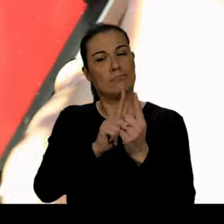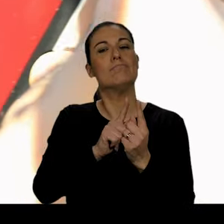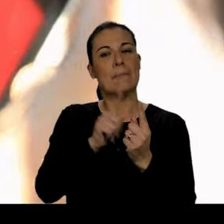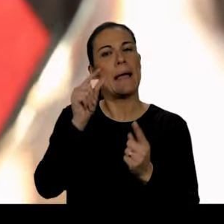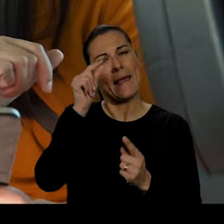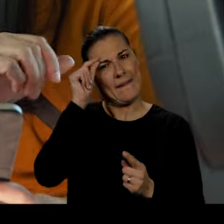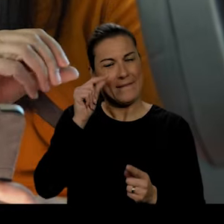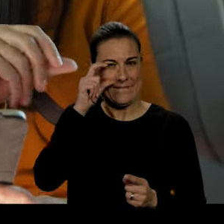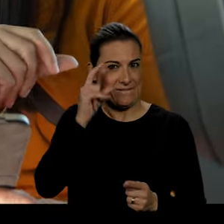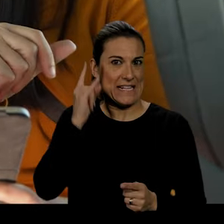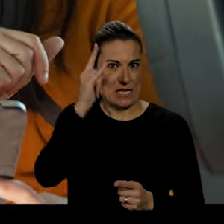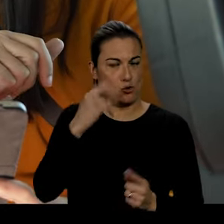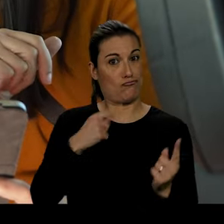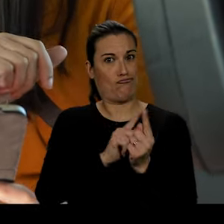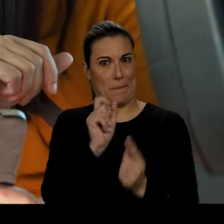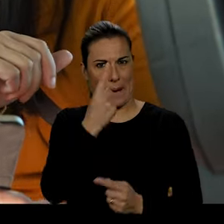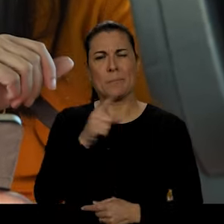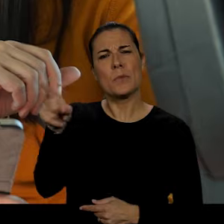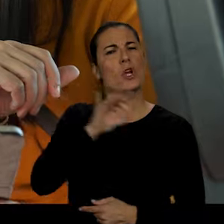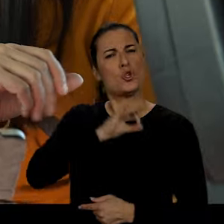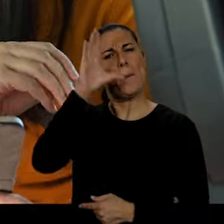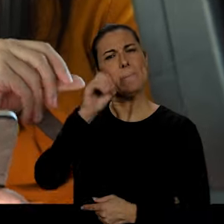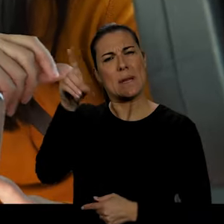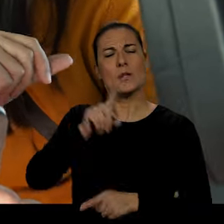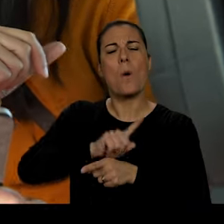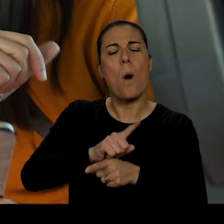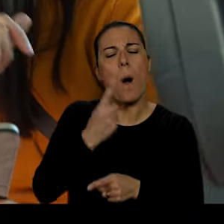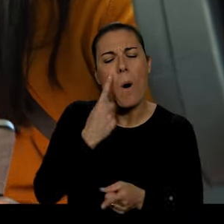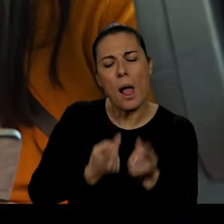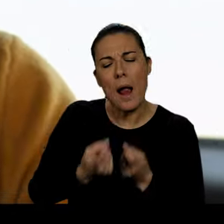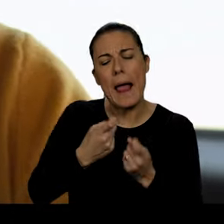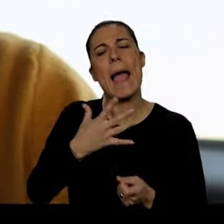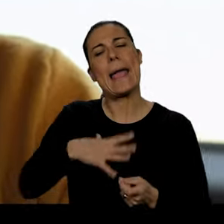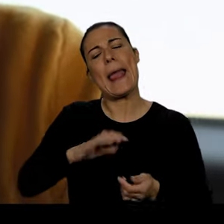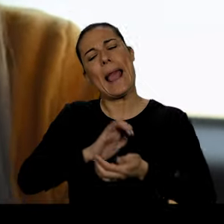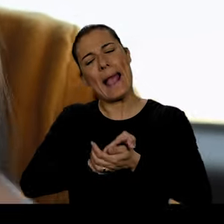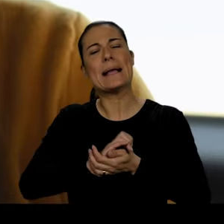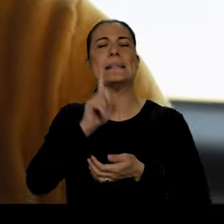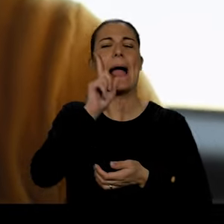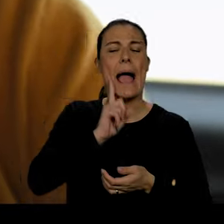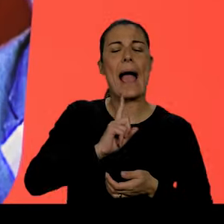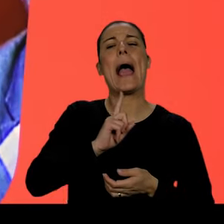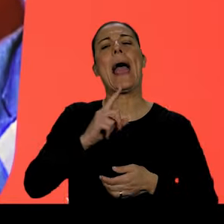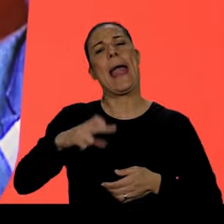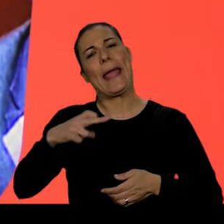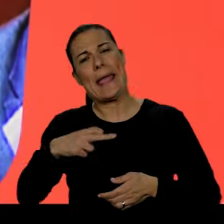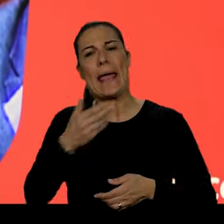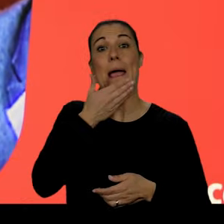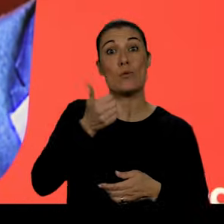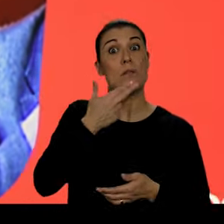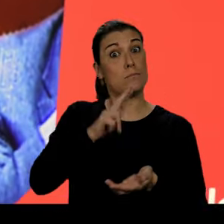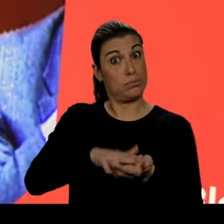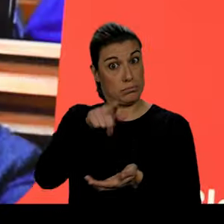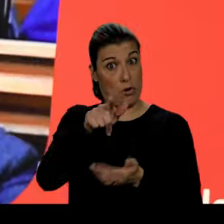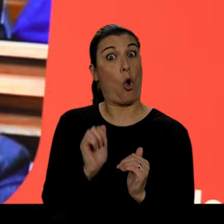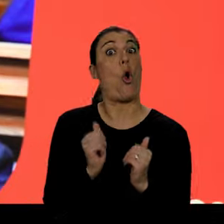-Ministro pôs-se à janela com aquela conversa quem quer casar com a Corochinha, que é rica e bonitinha. Mas o que o Sr. tem a oferecer